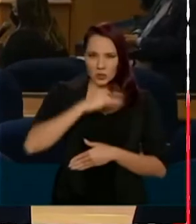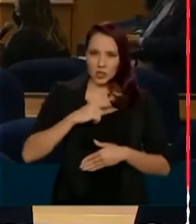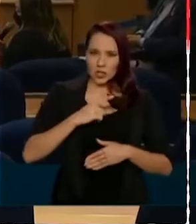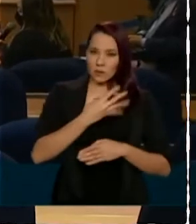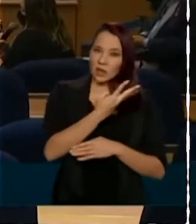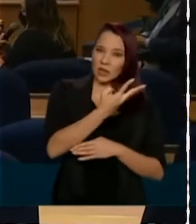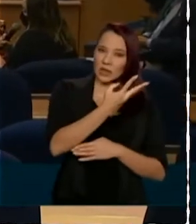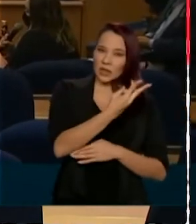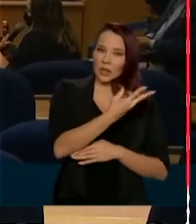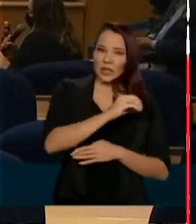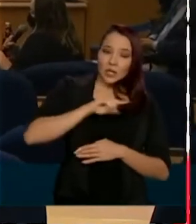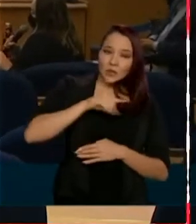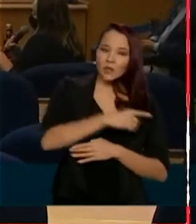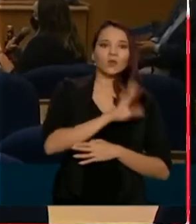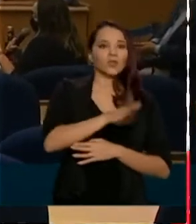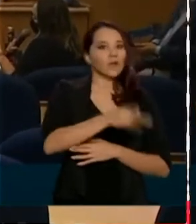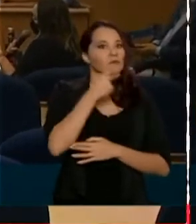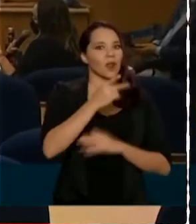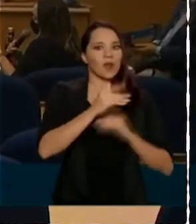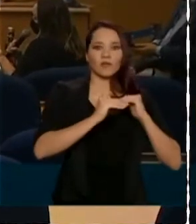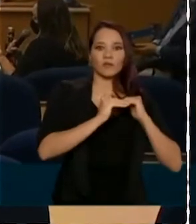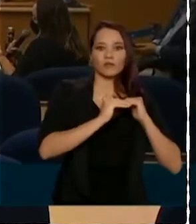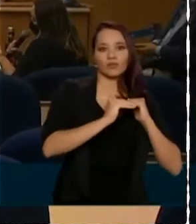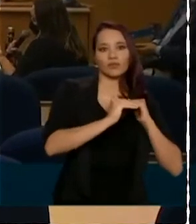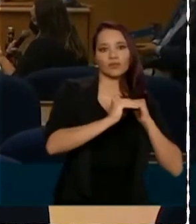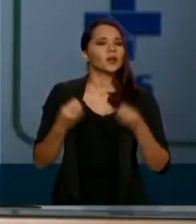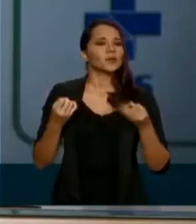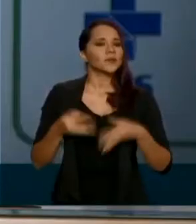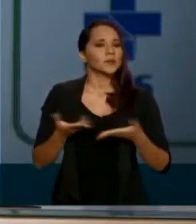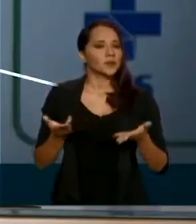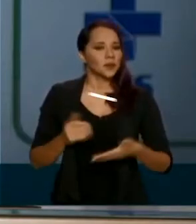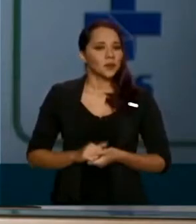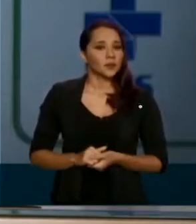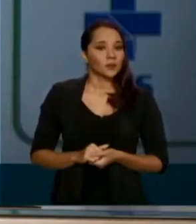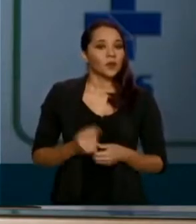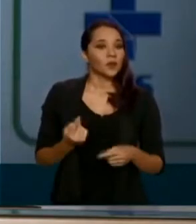30 mil casos, já se falava em um platô de alto patamar.